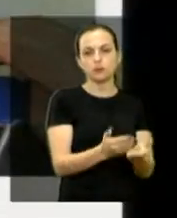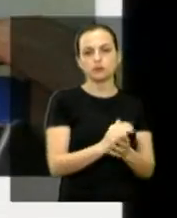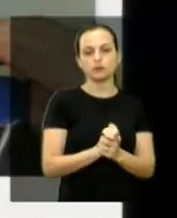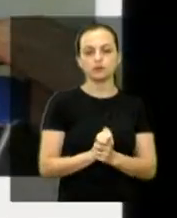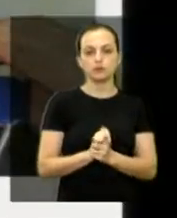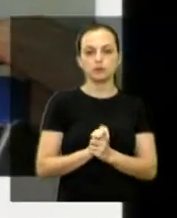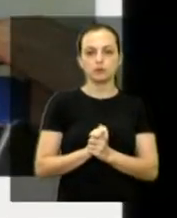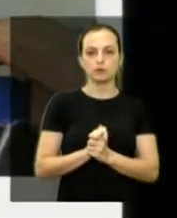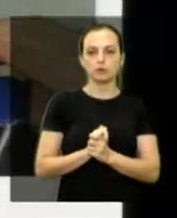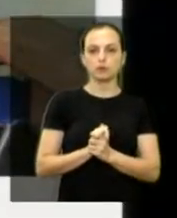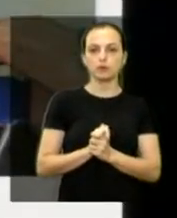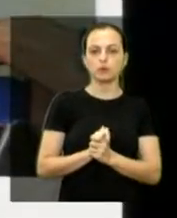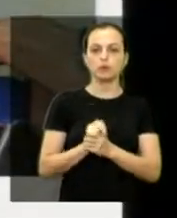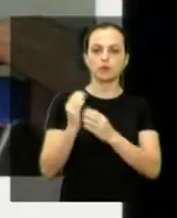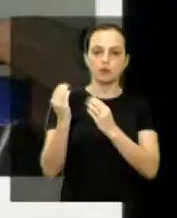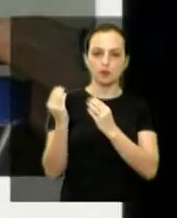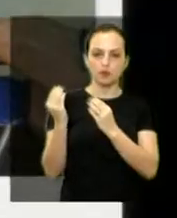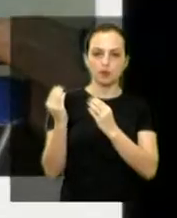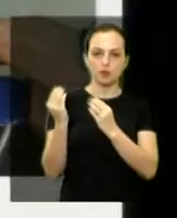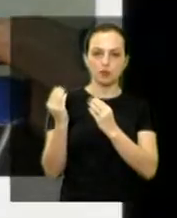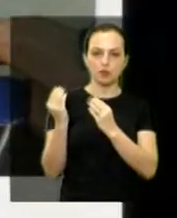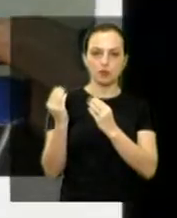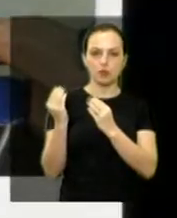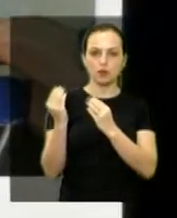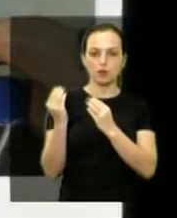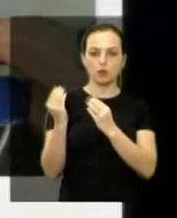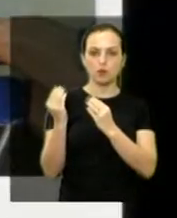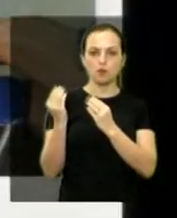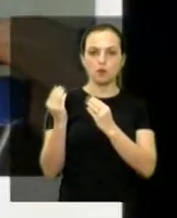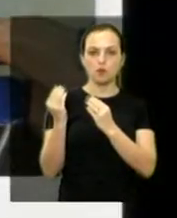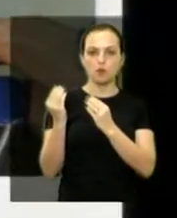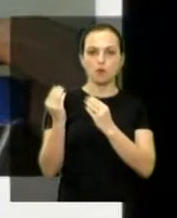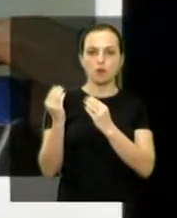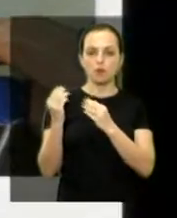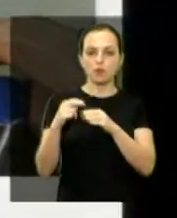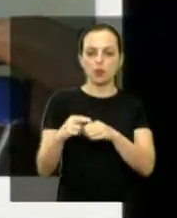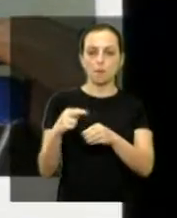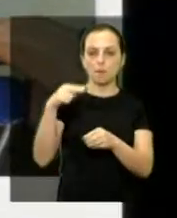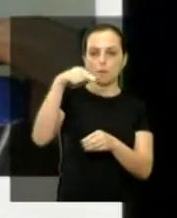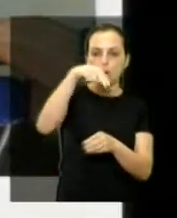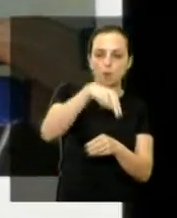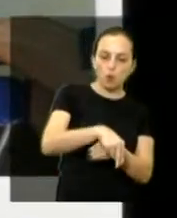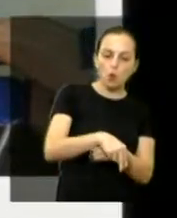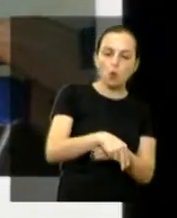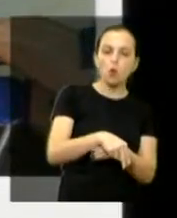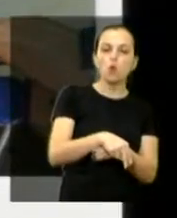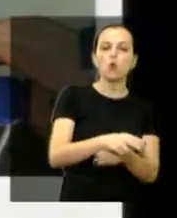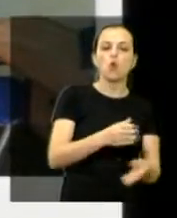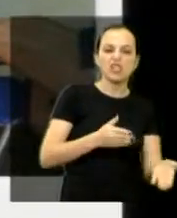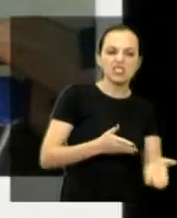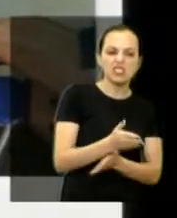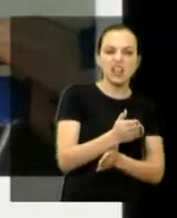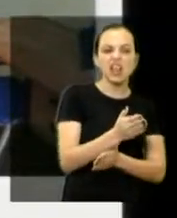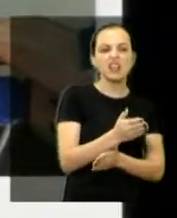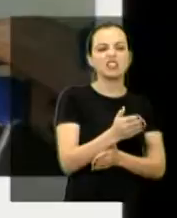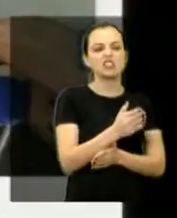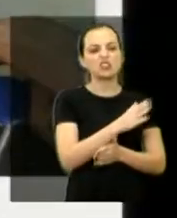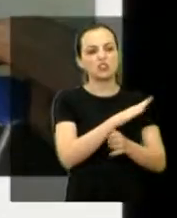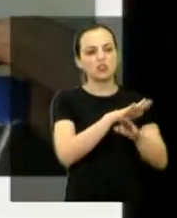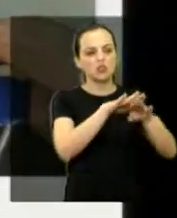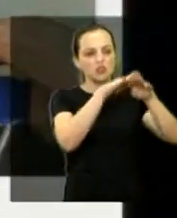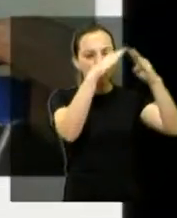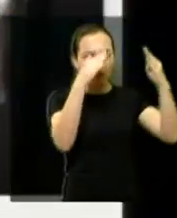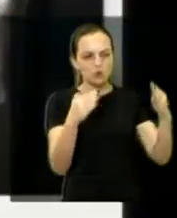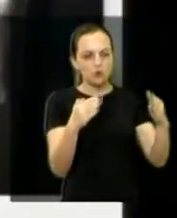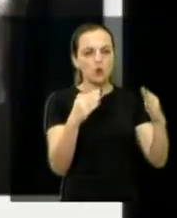fotos, ali, é a porta que eles entram, pula o muro aqui abaixo, entra por cima também, que não tem forro, não tem nada, adentra lá dentro,